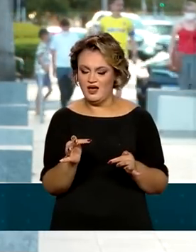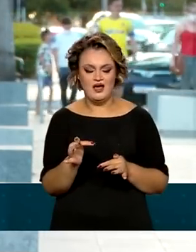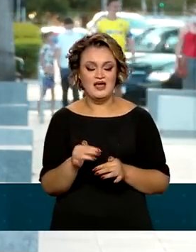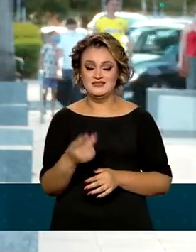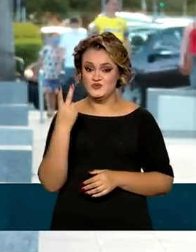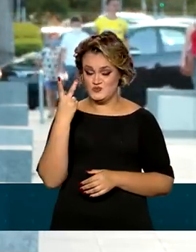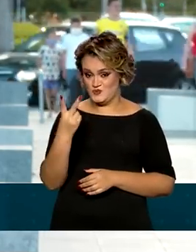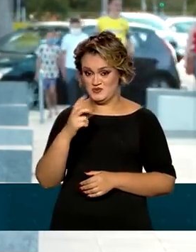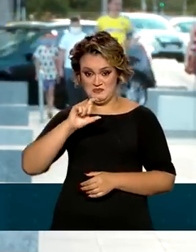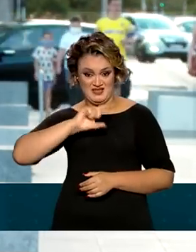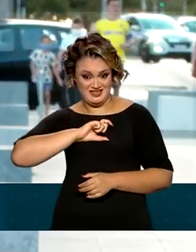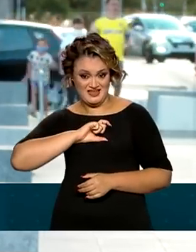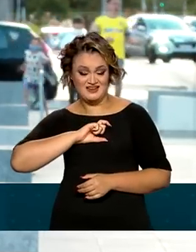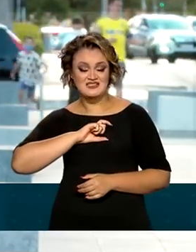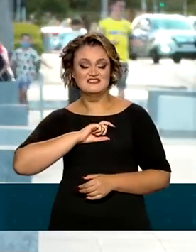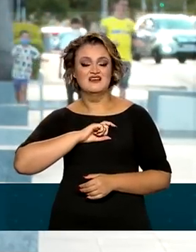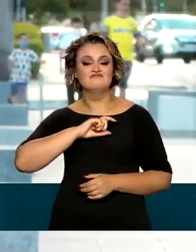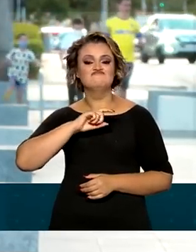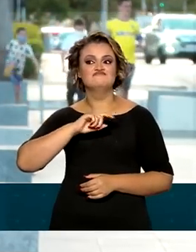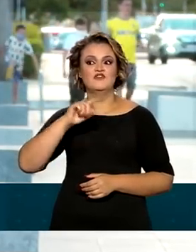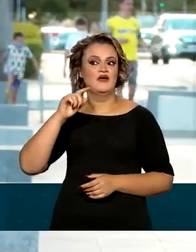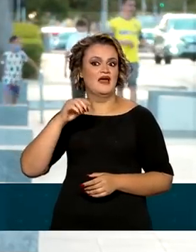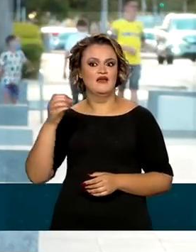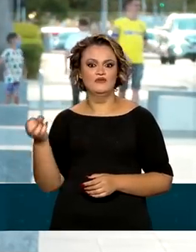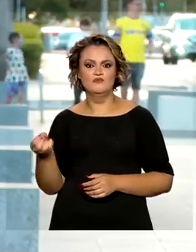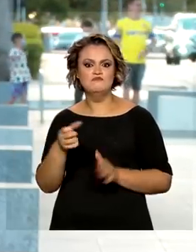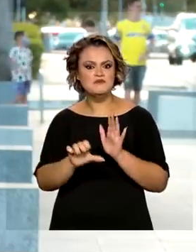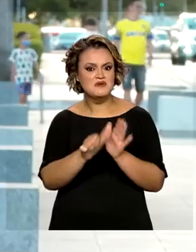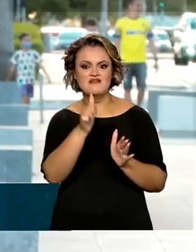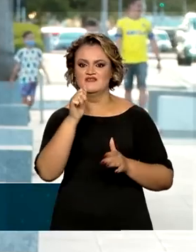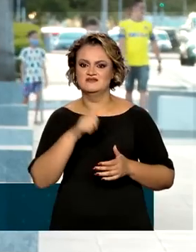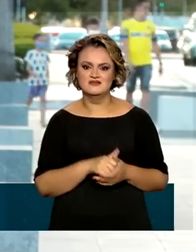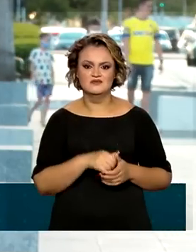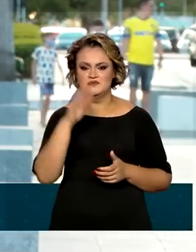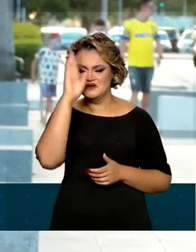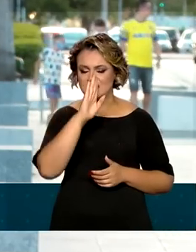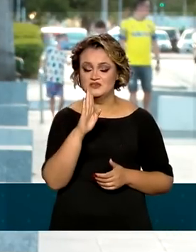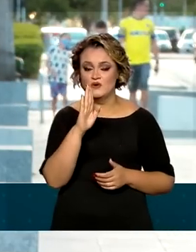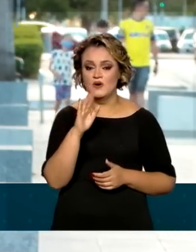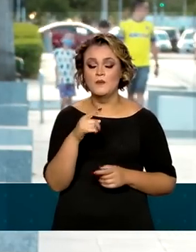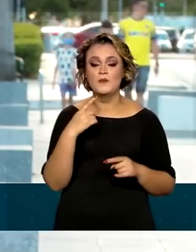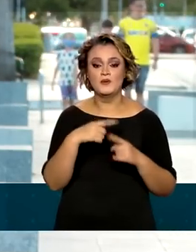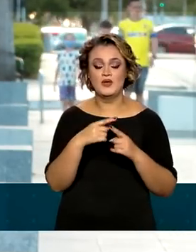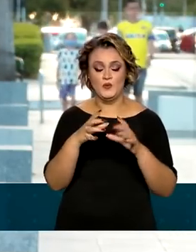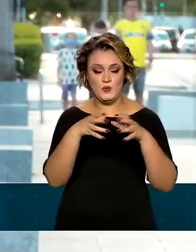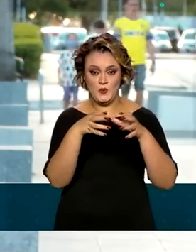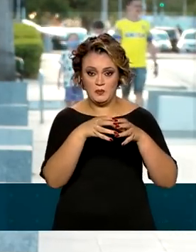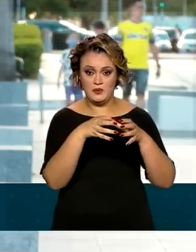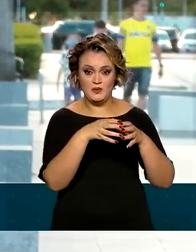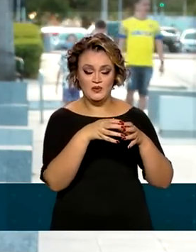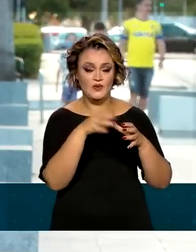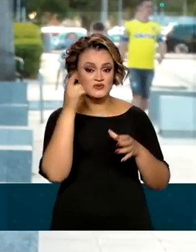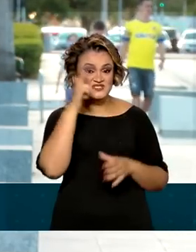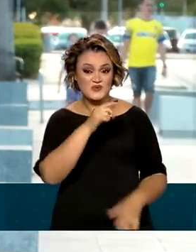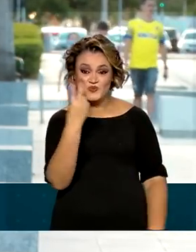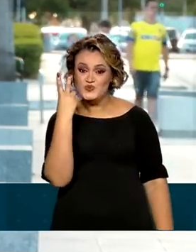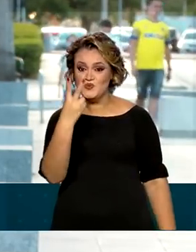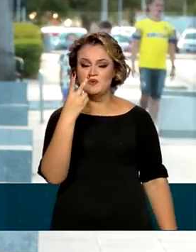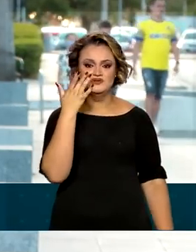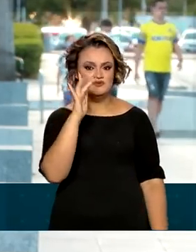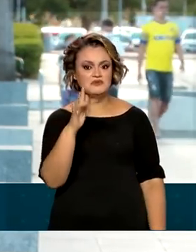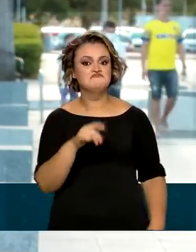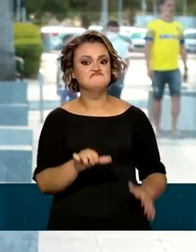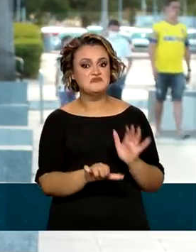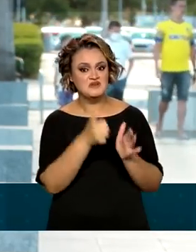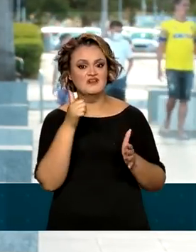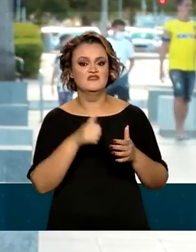duas medalhas representam um feito inédito para o país. Esta é a primeira vez que o time nacional levou duas medalhas de ouro.